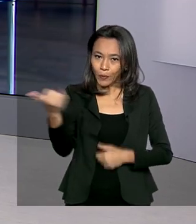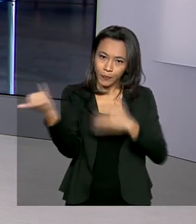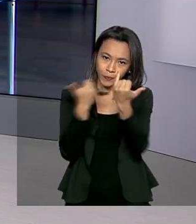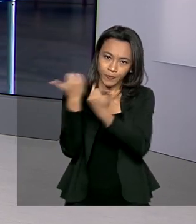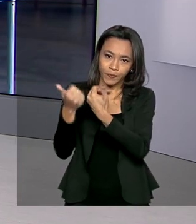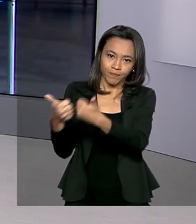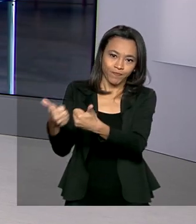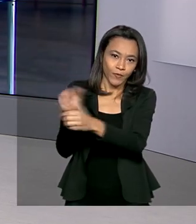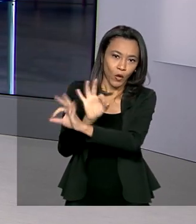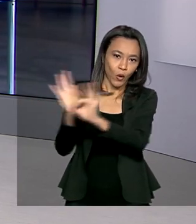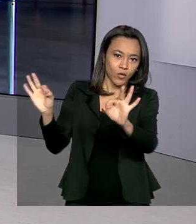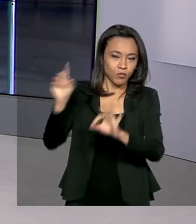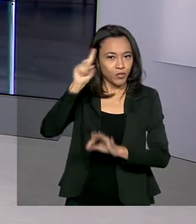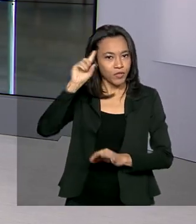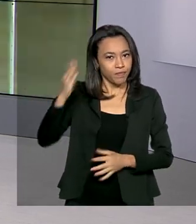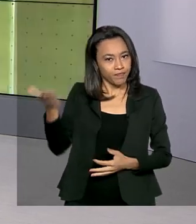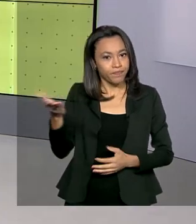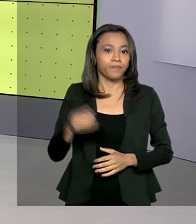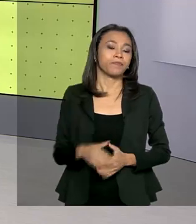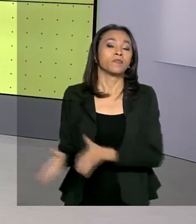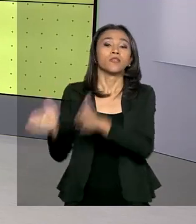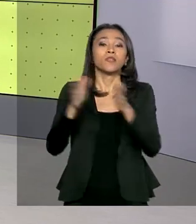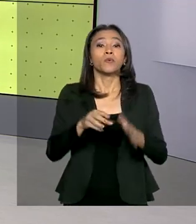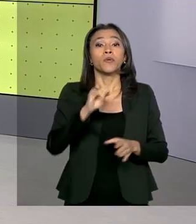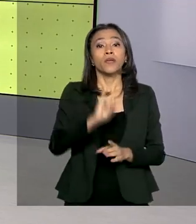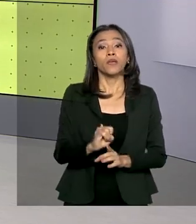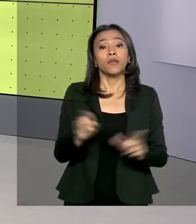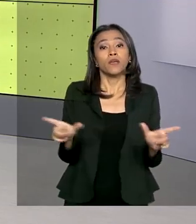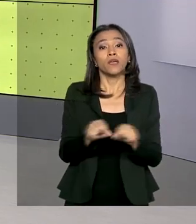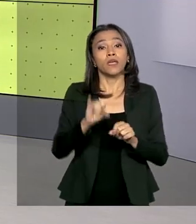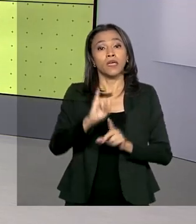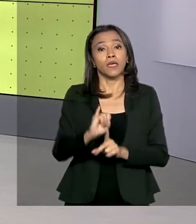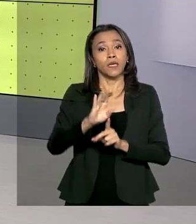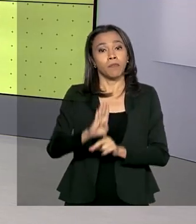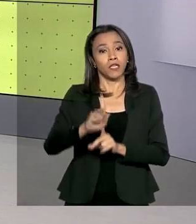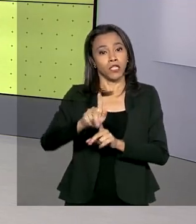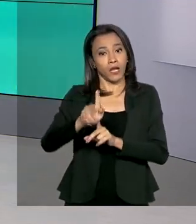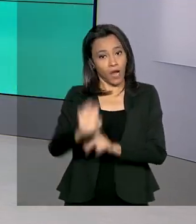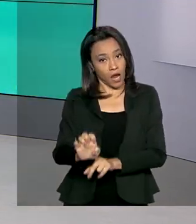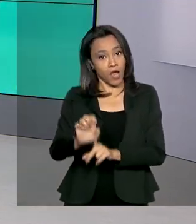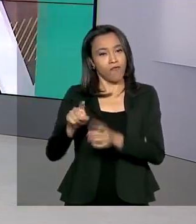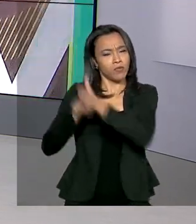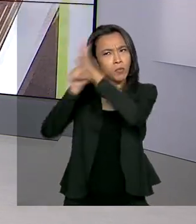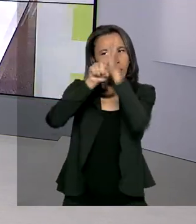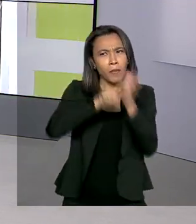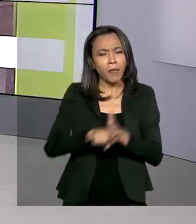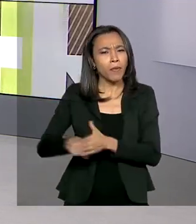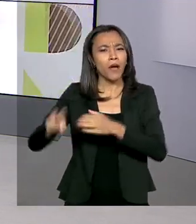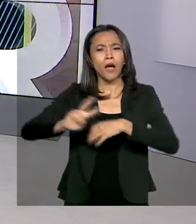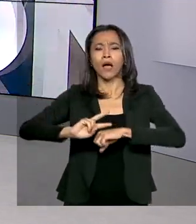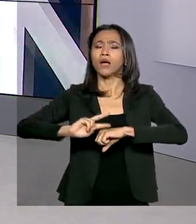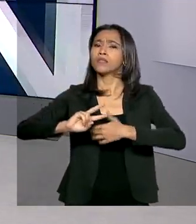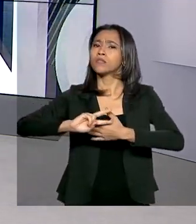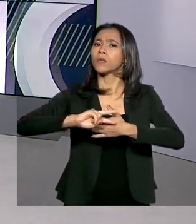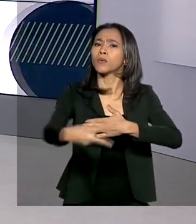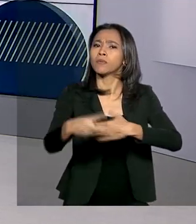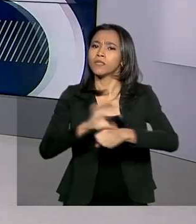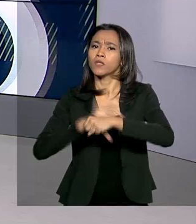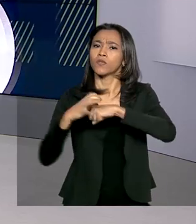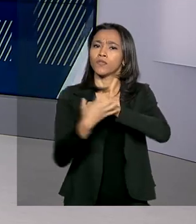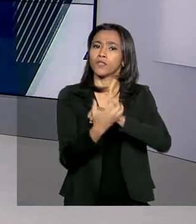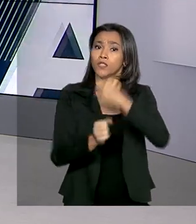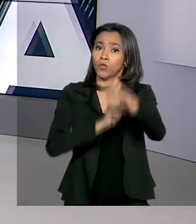informações. Ótimo dia aí para você. O IBGE começou um levantamento sobre o impacto da Covid-19 na população